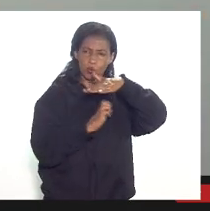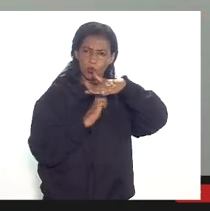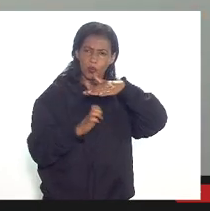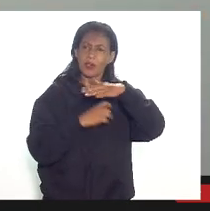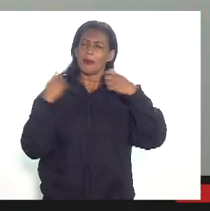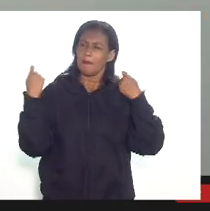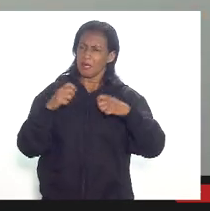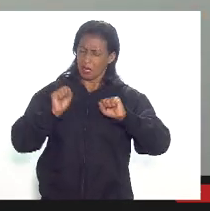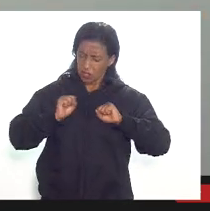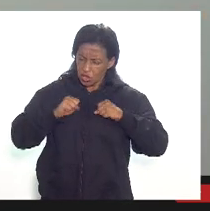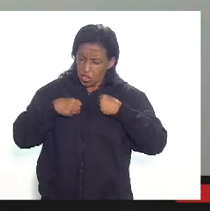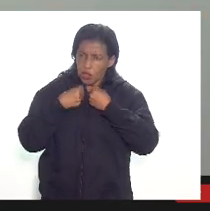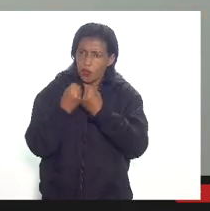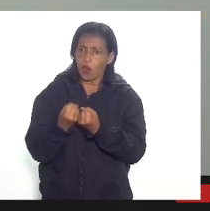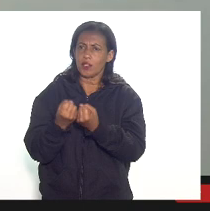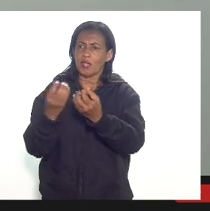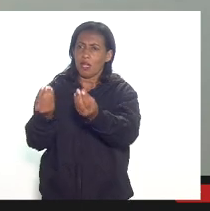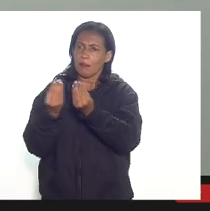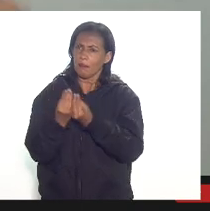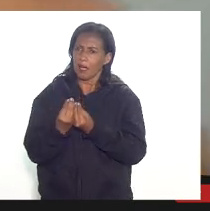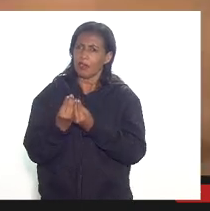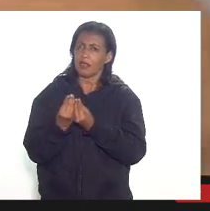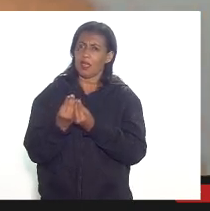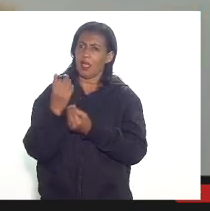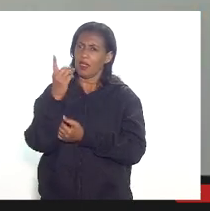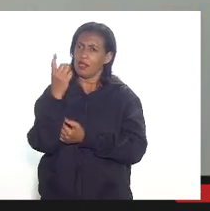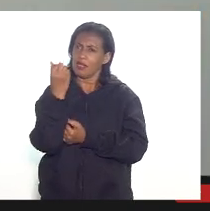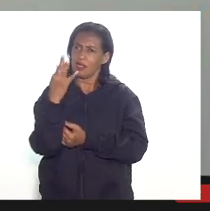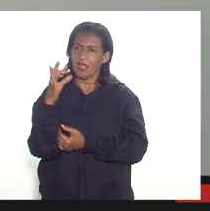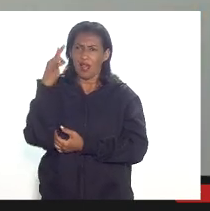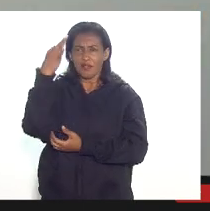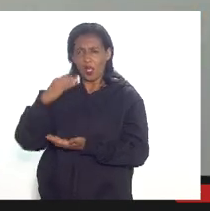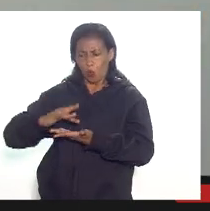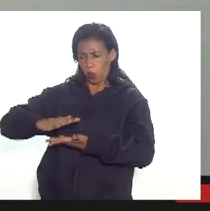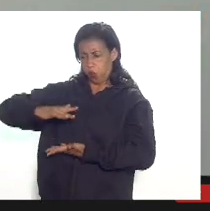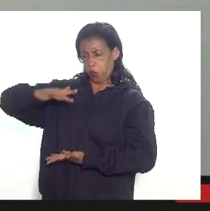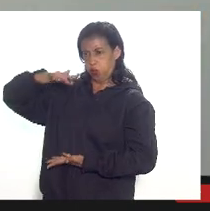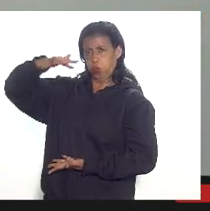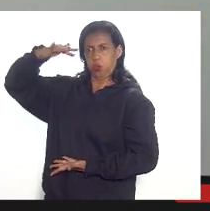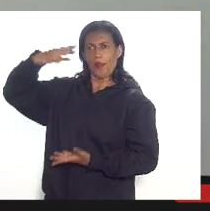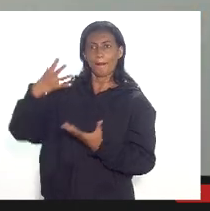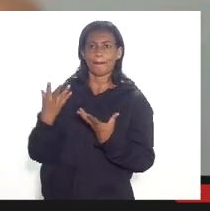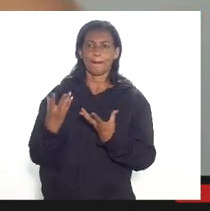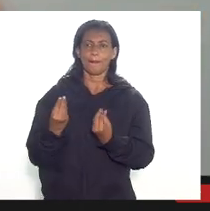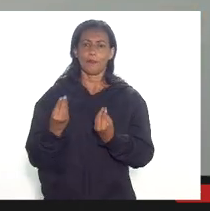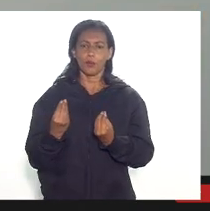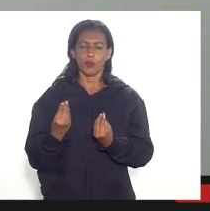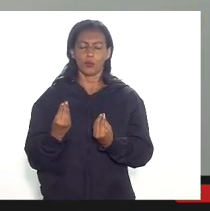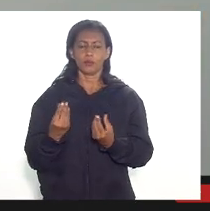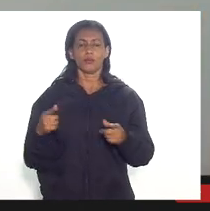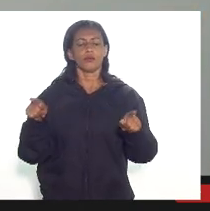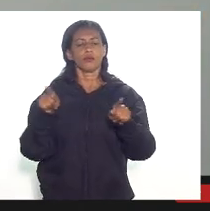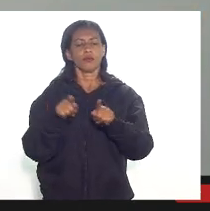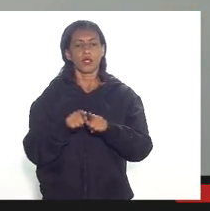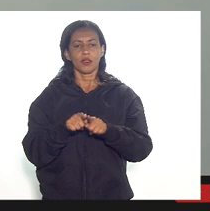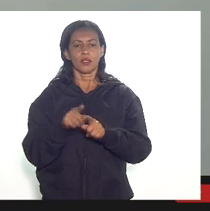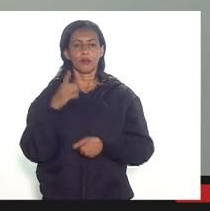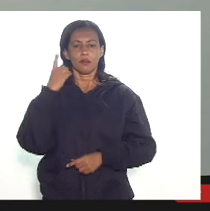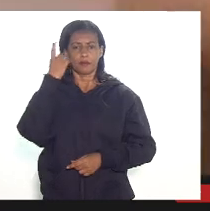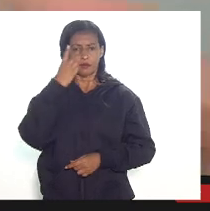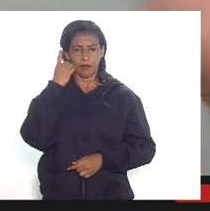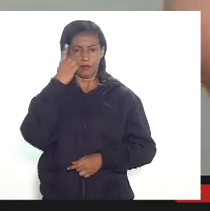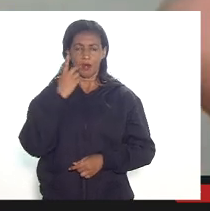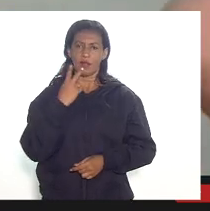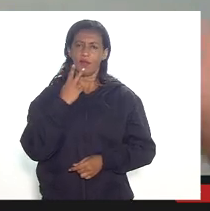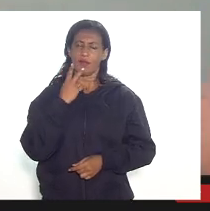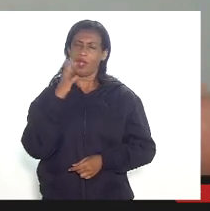se esforçar para entregar isso são volumes muito gigantes bom e aí deputado eu quero assim passar muito rápido sobre